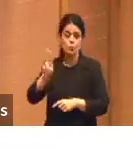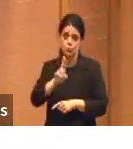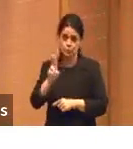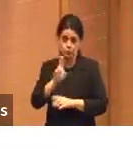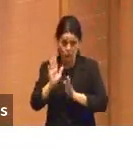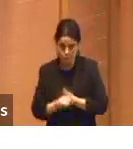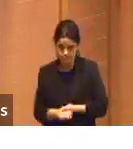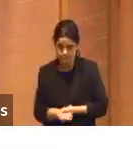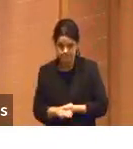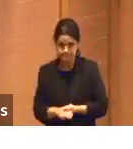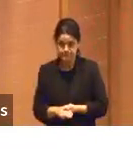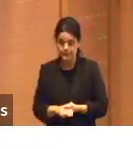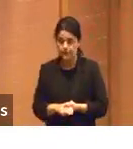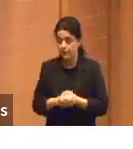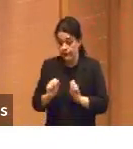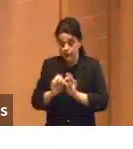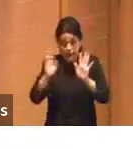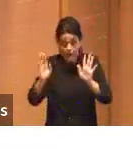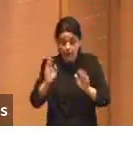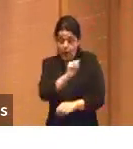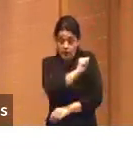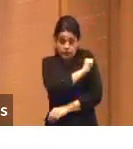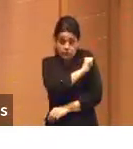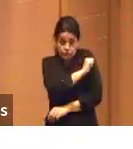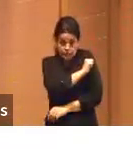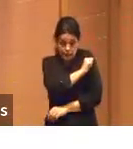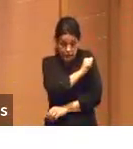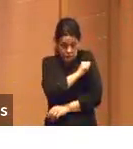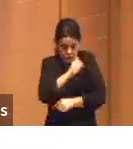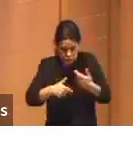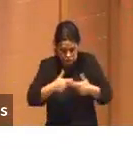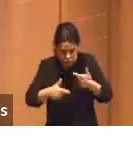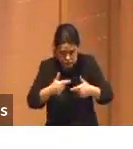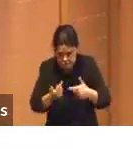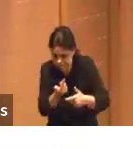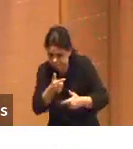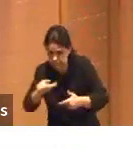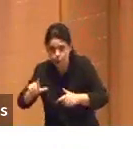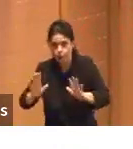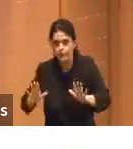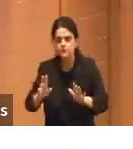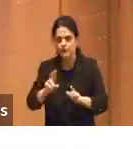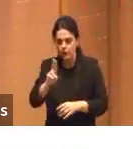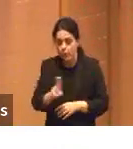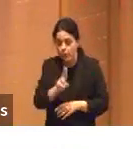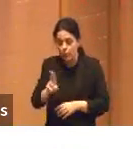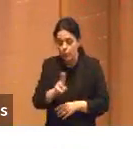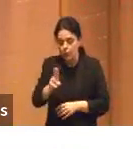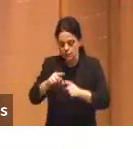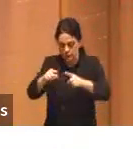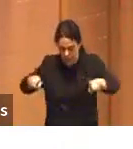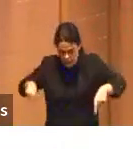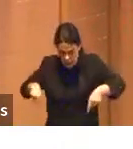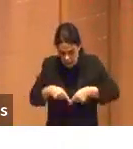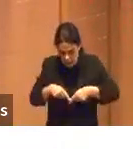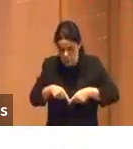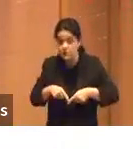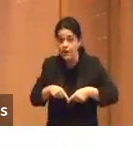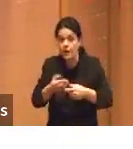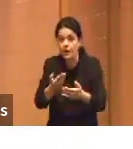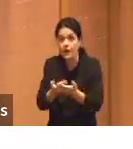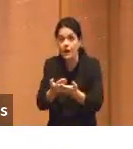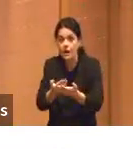Claro que a demanda do estudante é outra. E aí você está usando para a sala de aula, 90% nunca usou